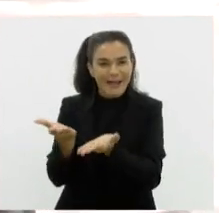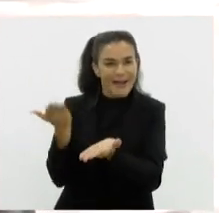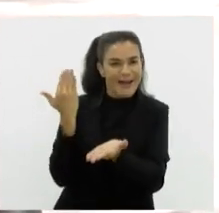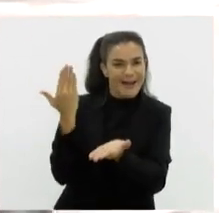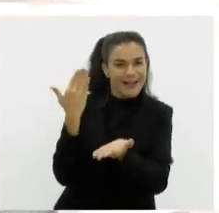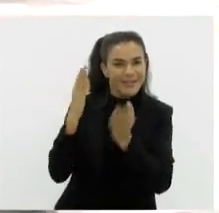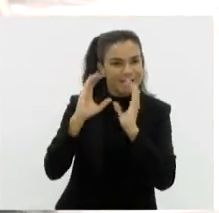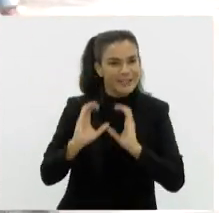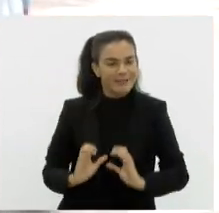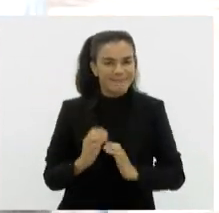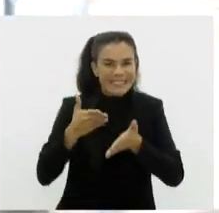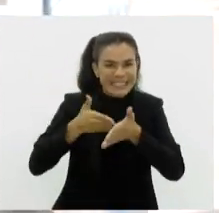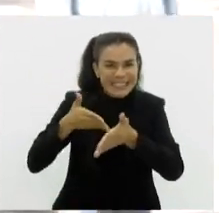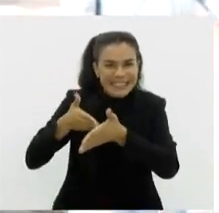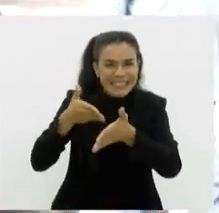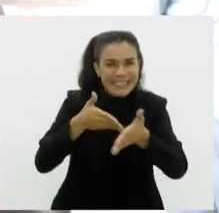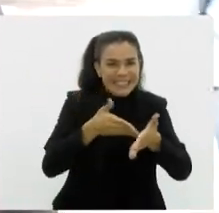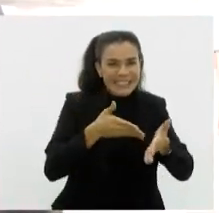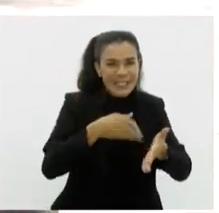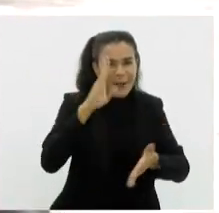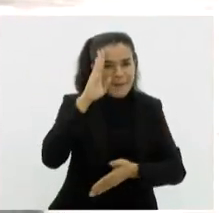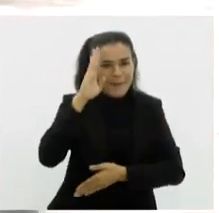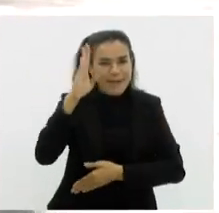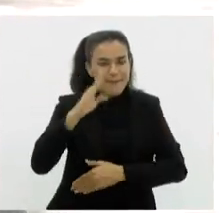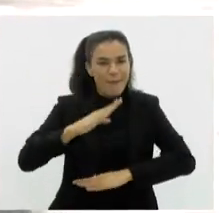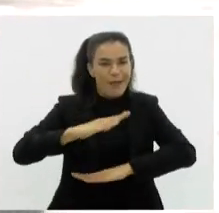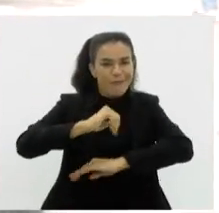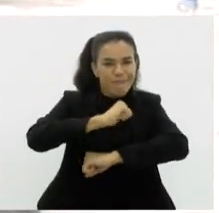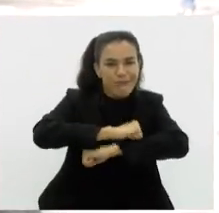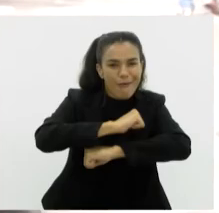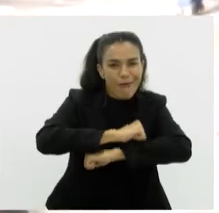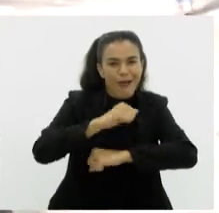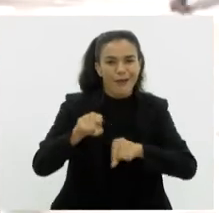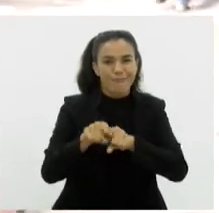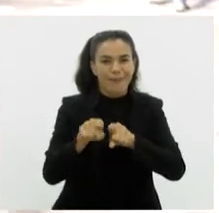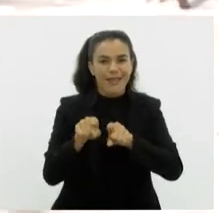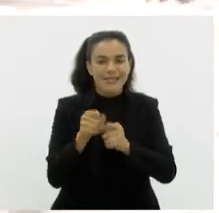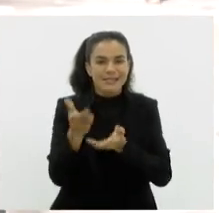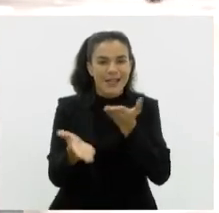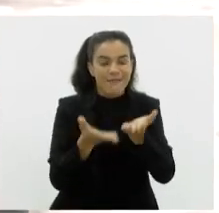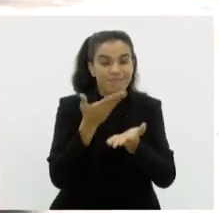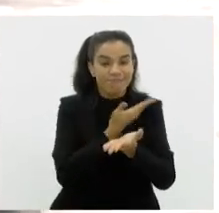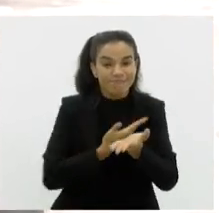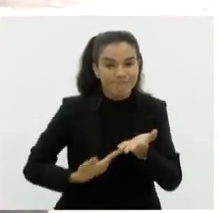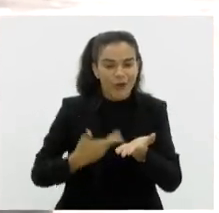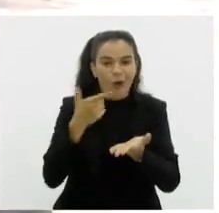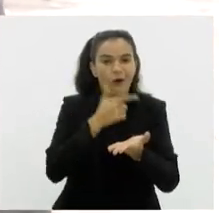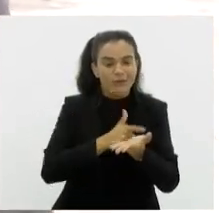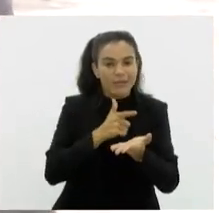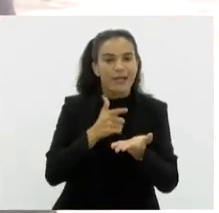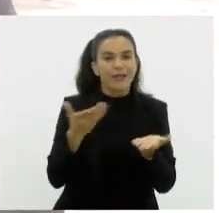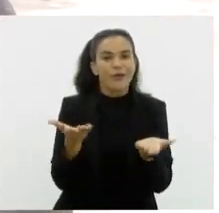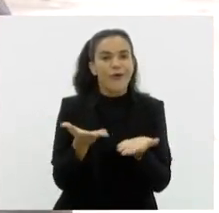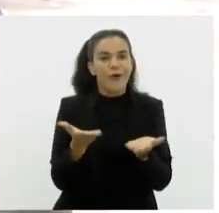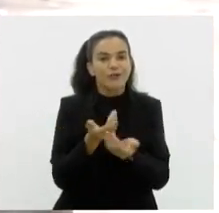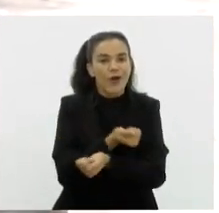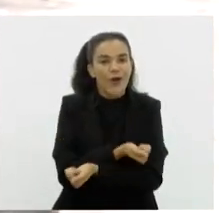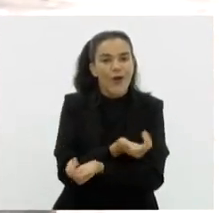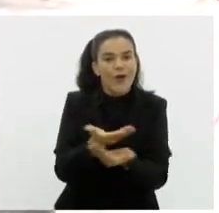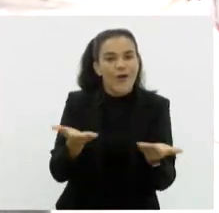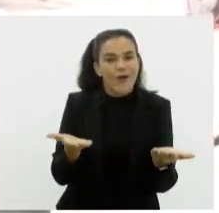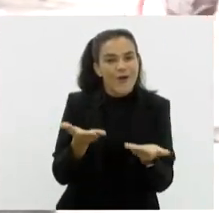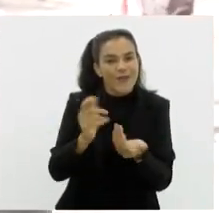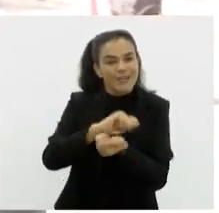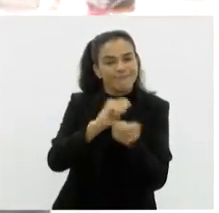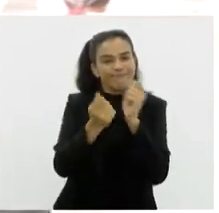dificuldade em ter, principalmente em balcões, em repartições públicas, e hoje a gente já consegue trazer esse serviço para o meio